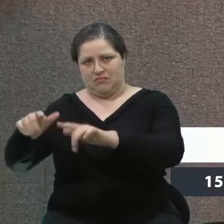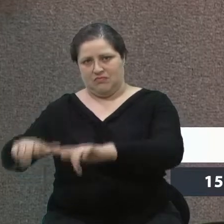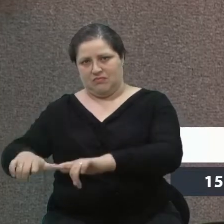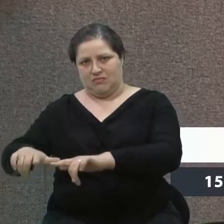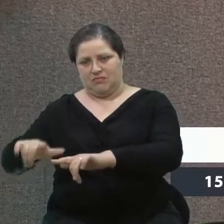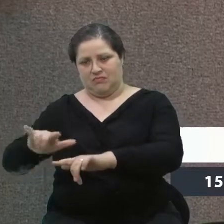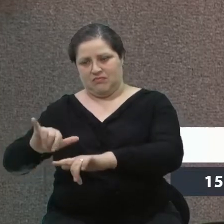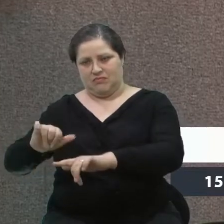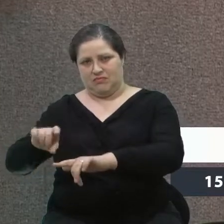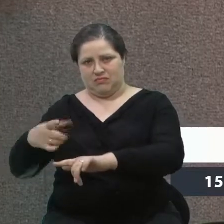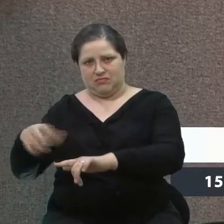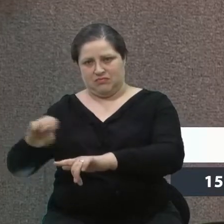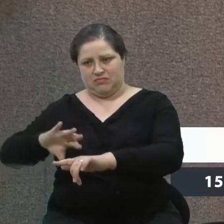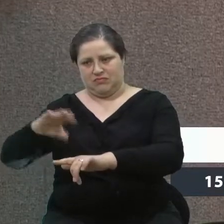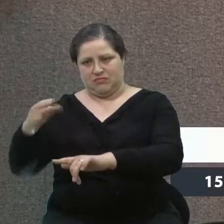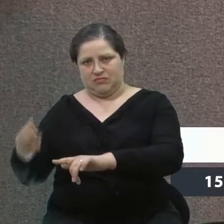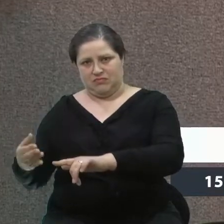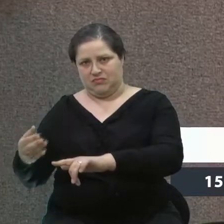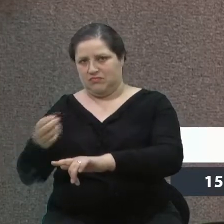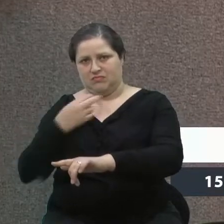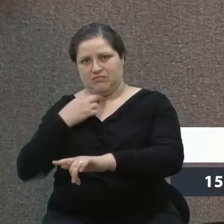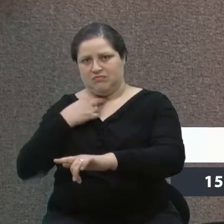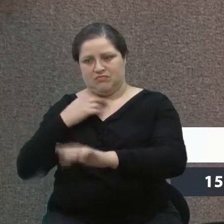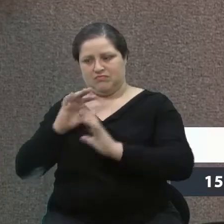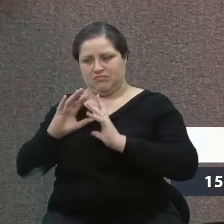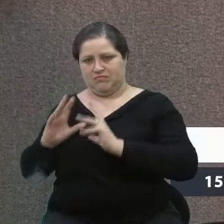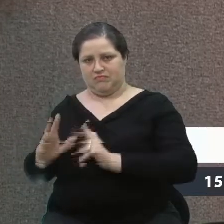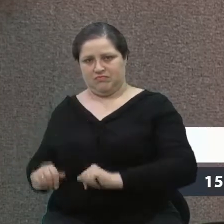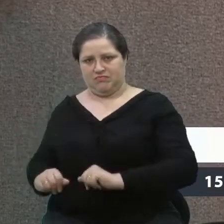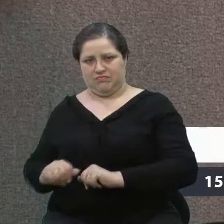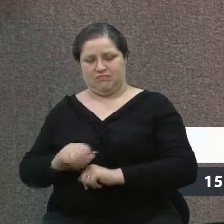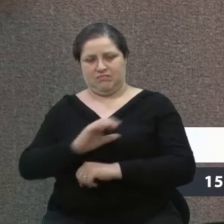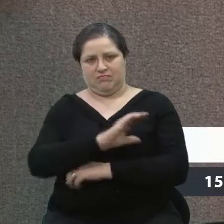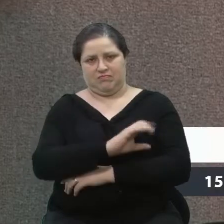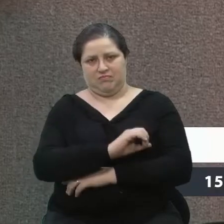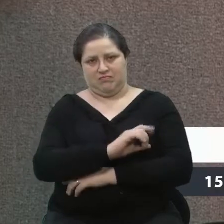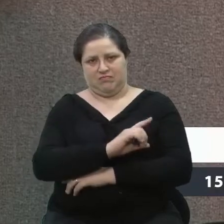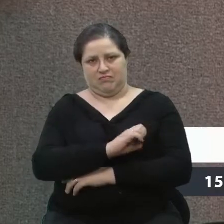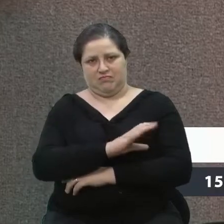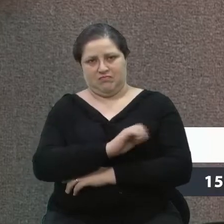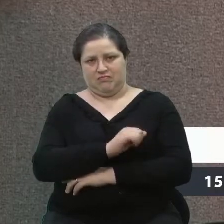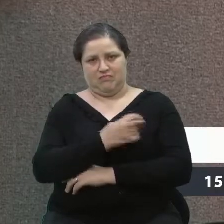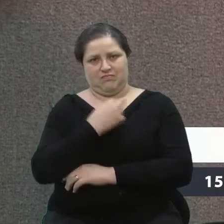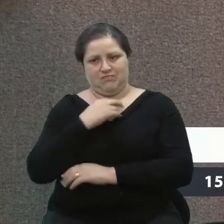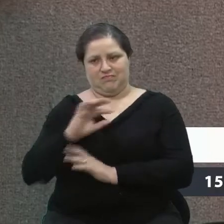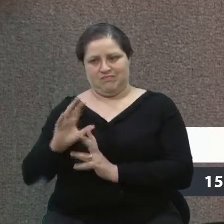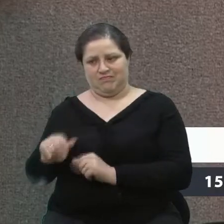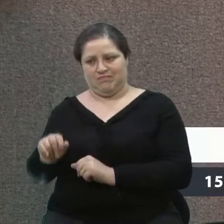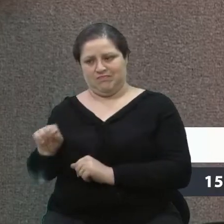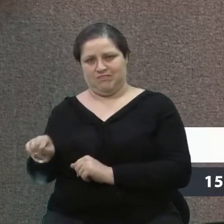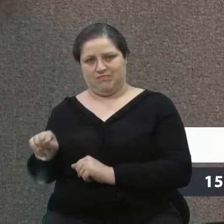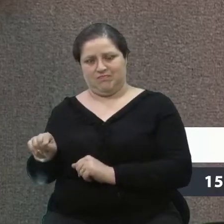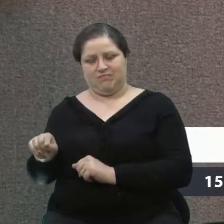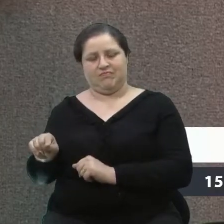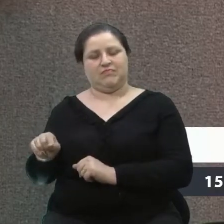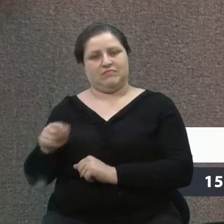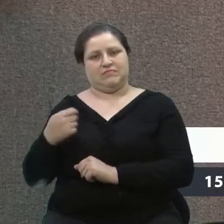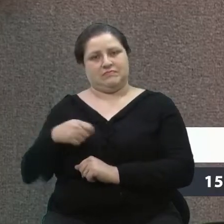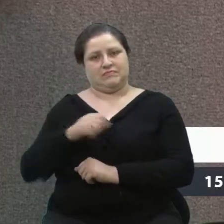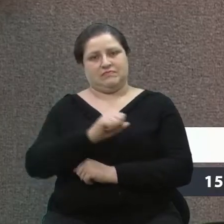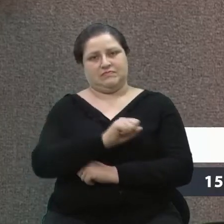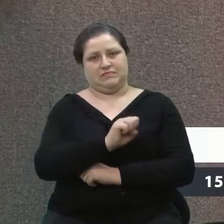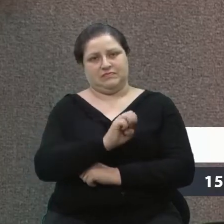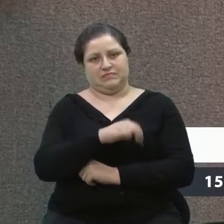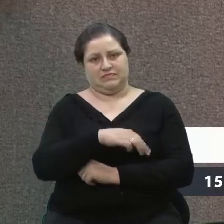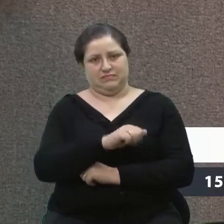Isso aí veio da própria Codeca. Então a gente precisa que a SEMA comece a também dar uma atenção especial